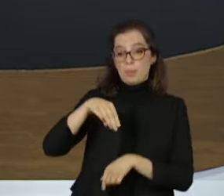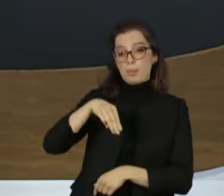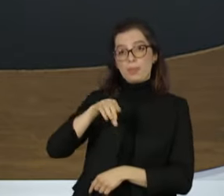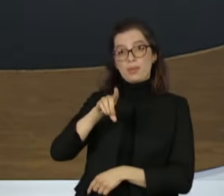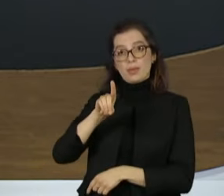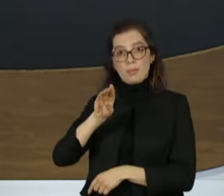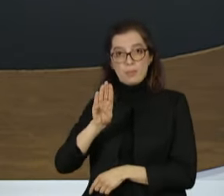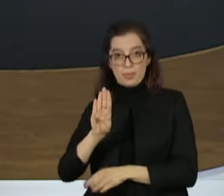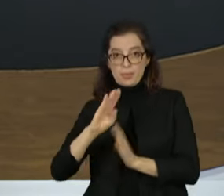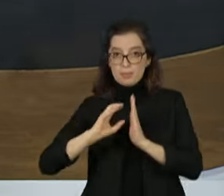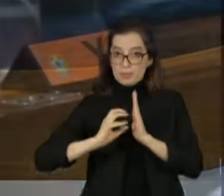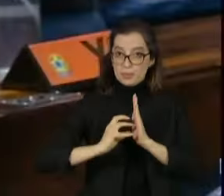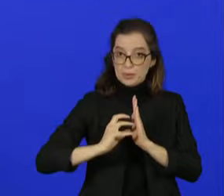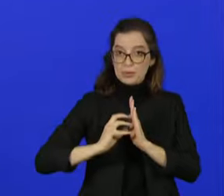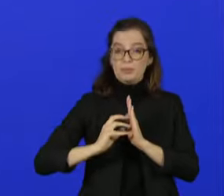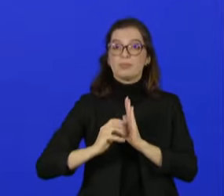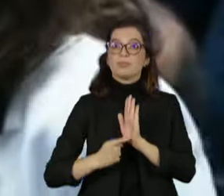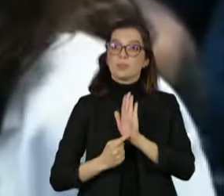Simone Tebet.